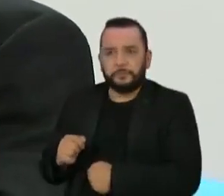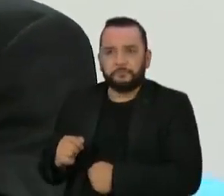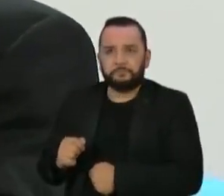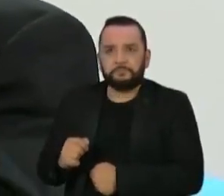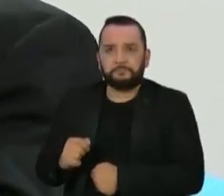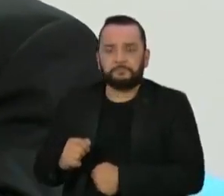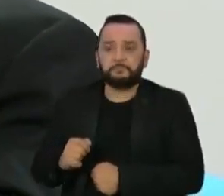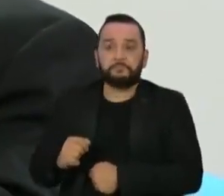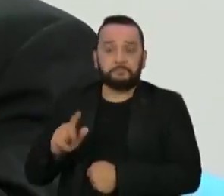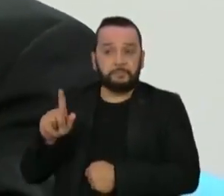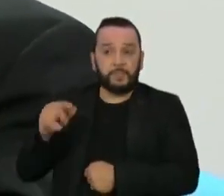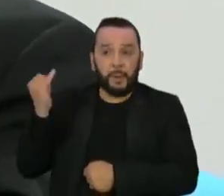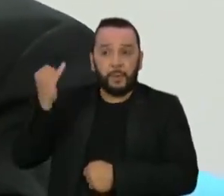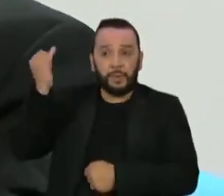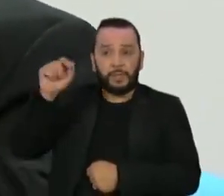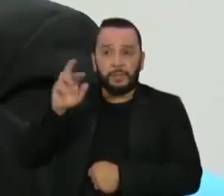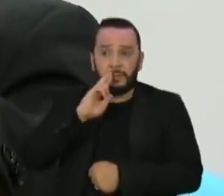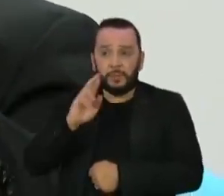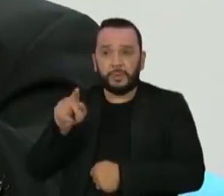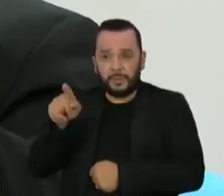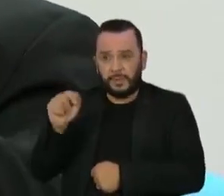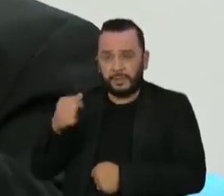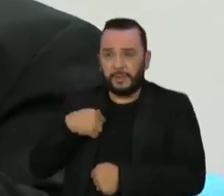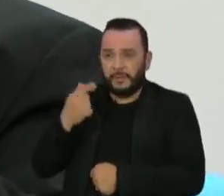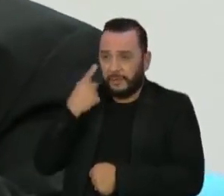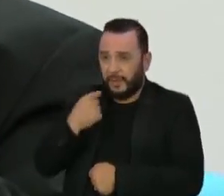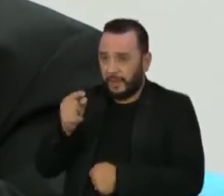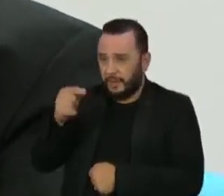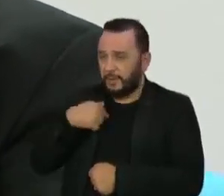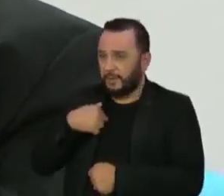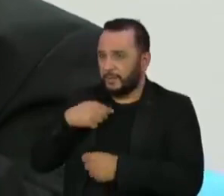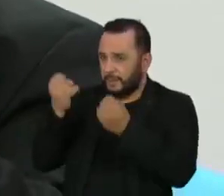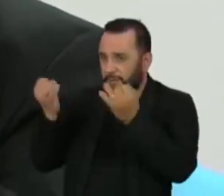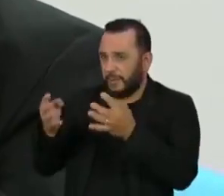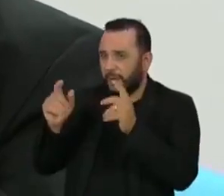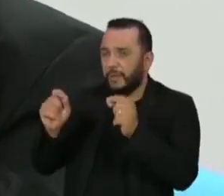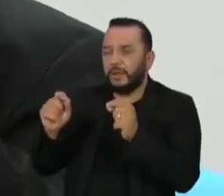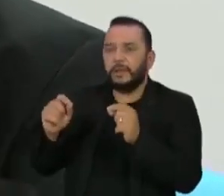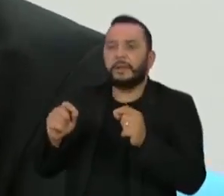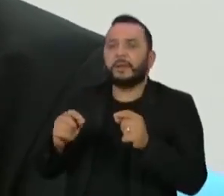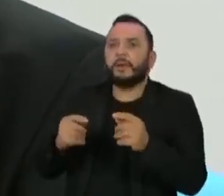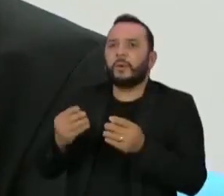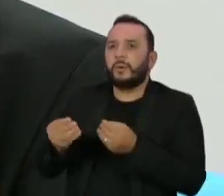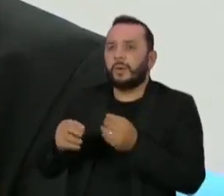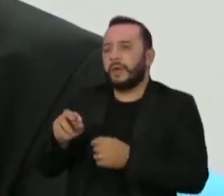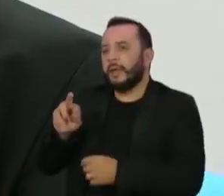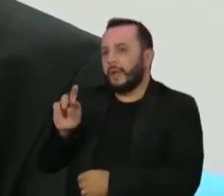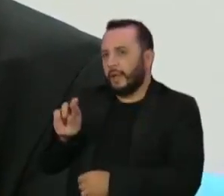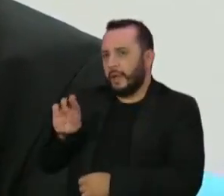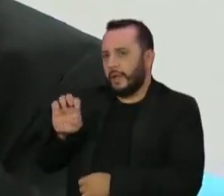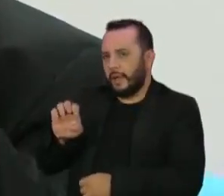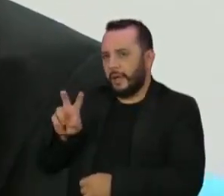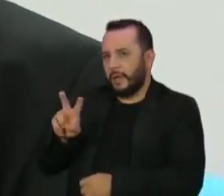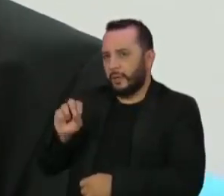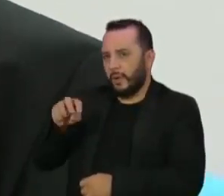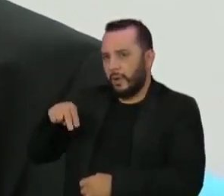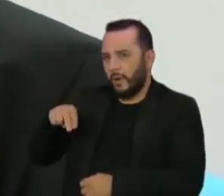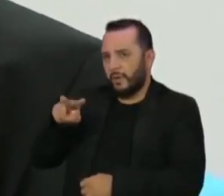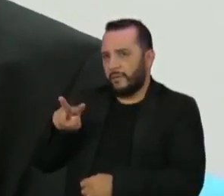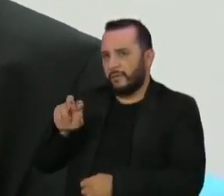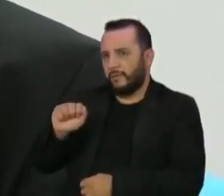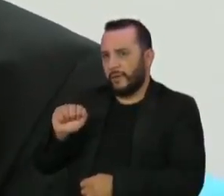mesmo rumo. E é muito importante responder isso aí, Vera, para pegar a parte do mercado de carbono. O que é o Renovabil, se não um mercado